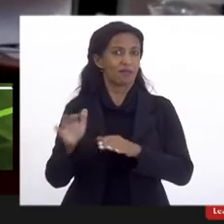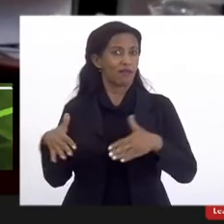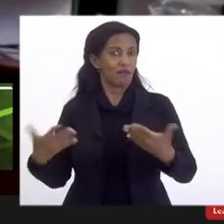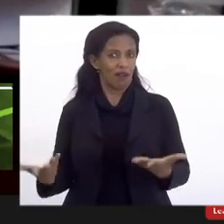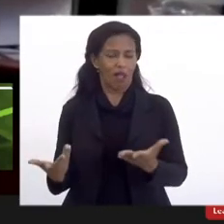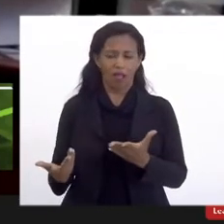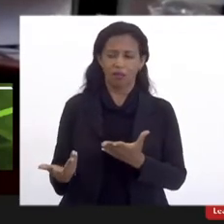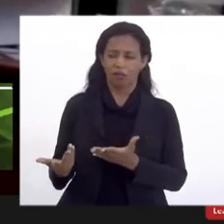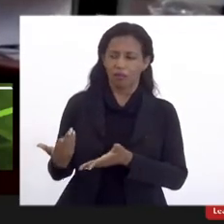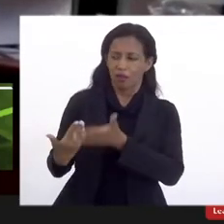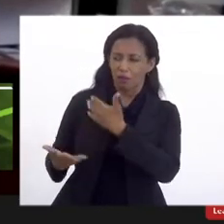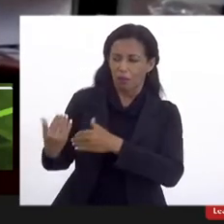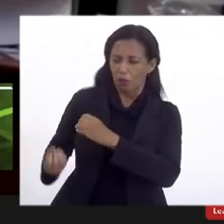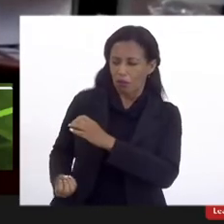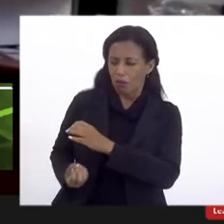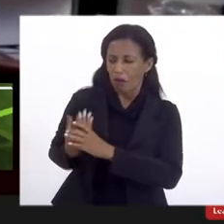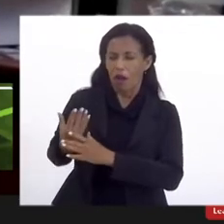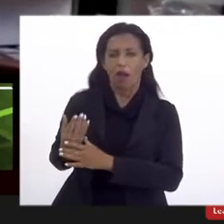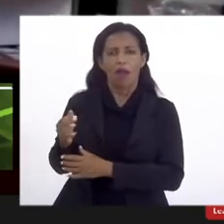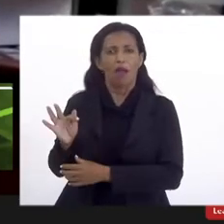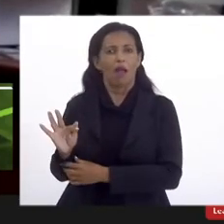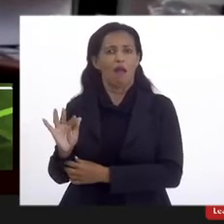origem dela, vindo da FITEC,